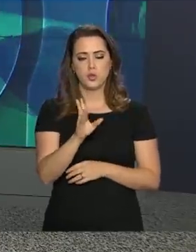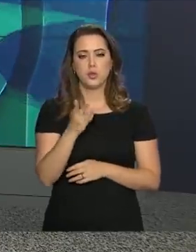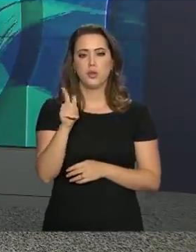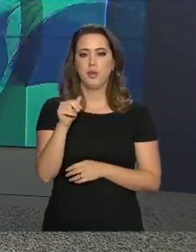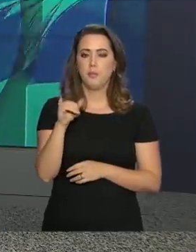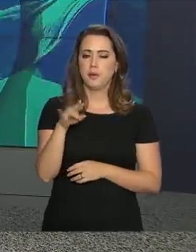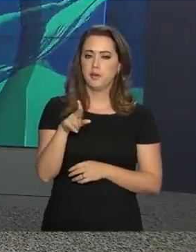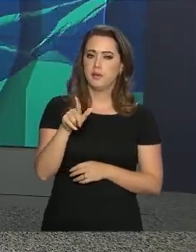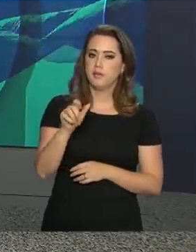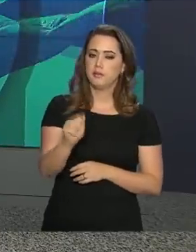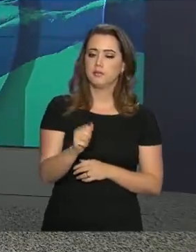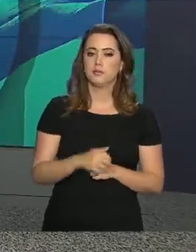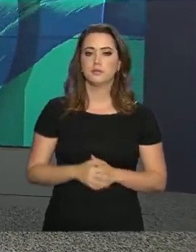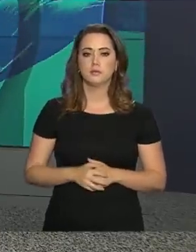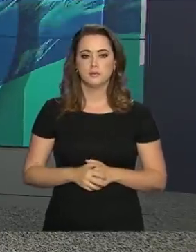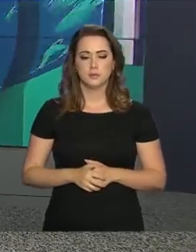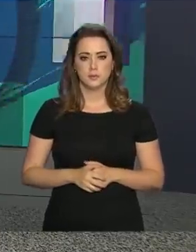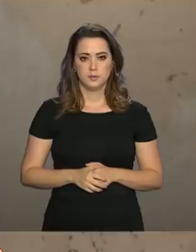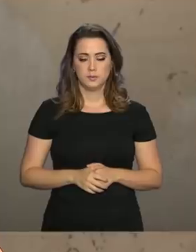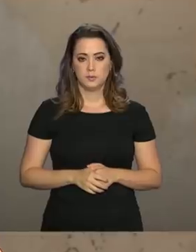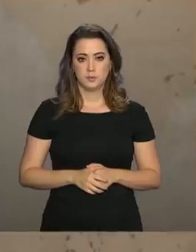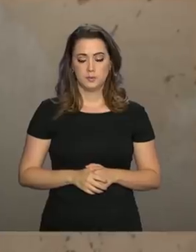reportagem de Gabriela Noronha.